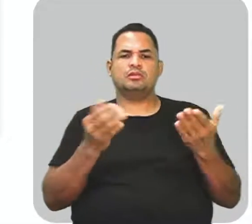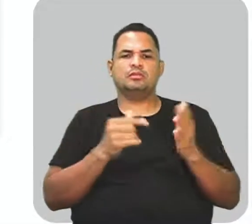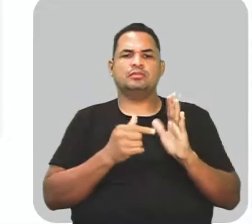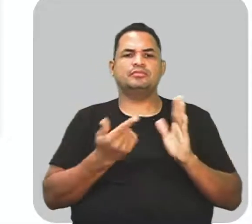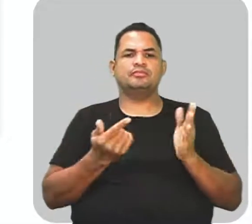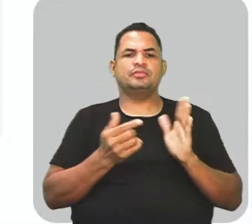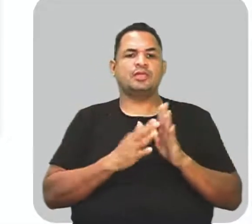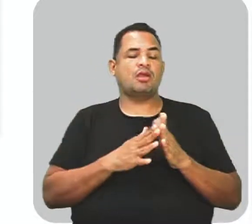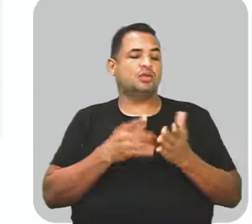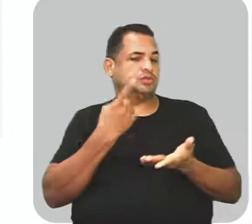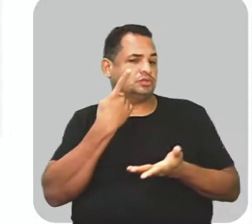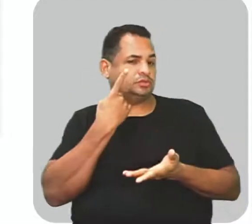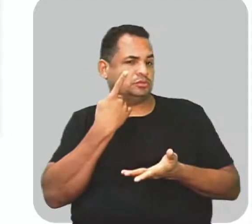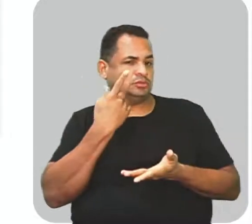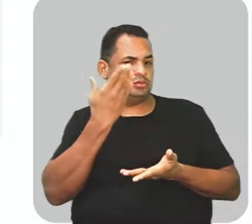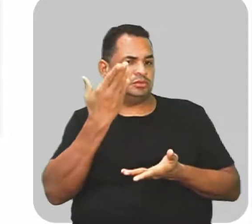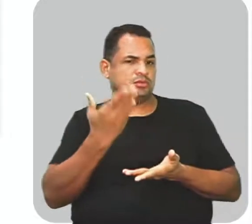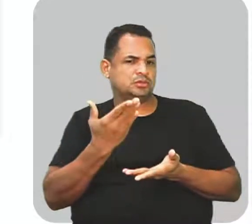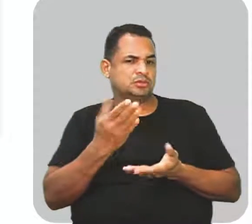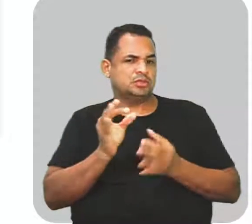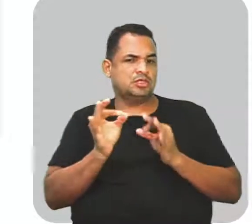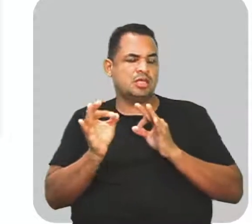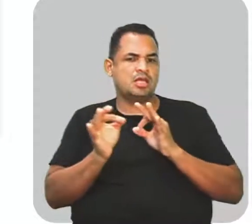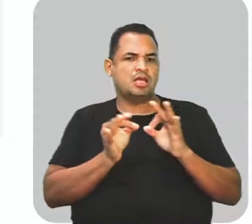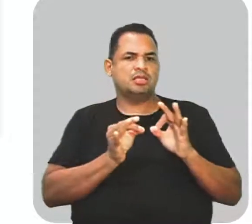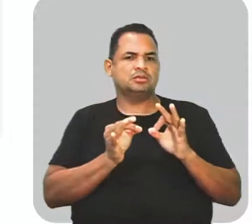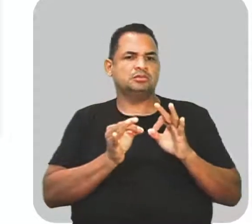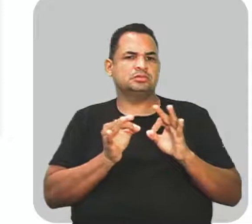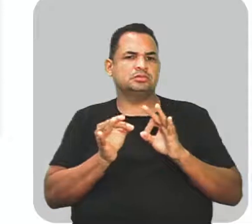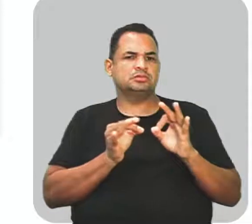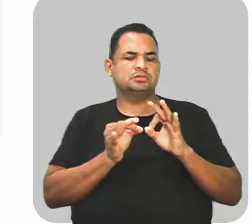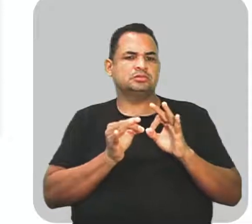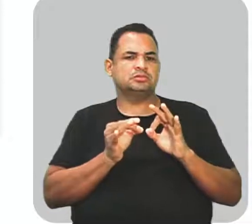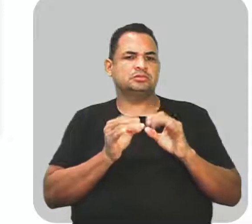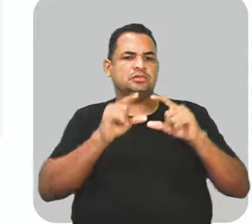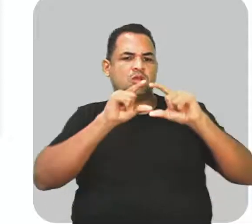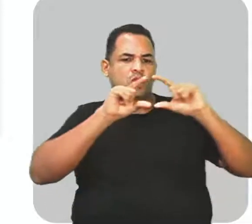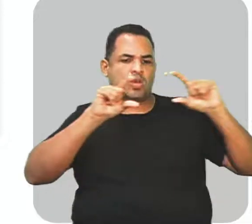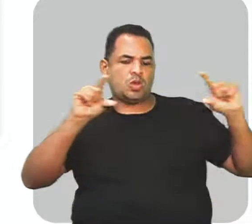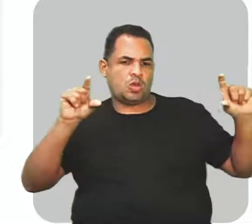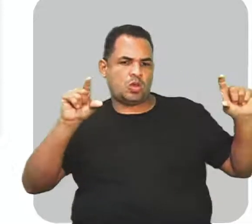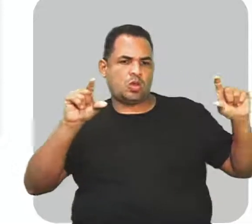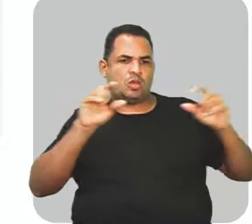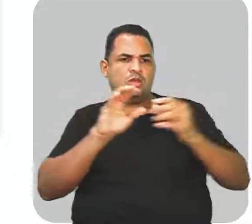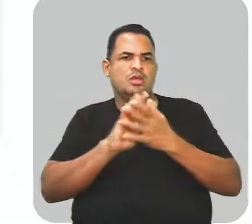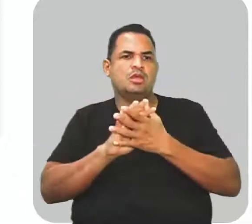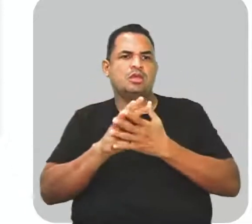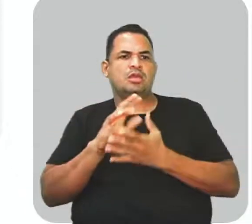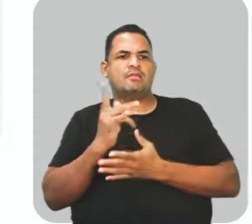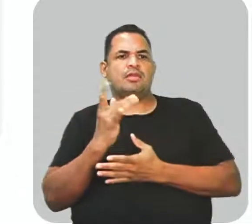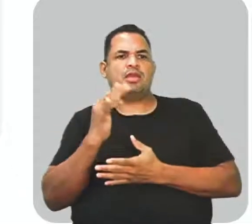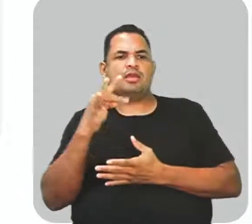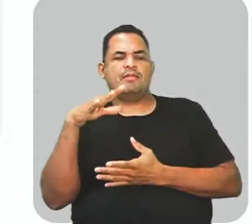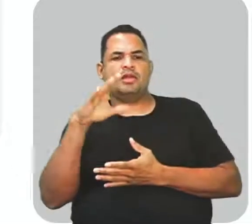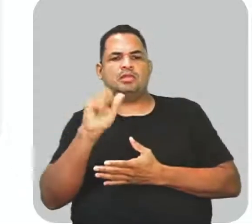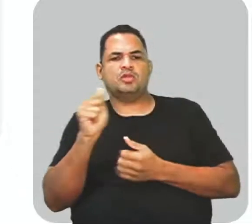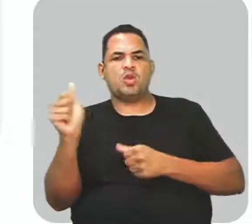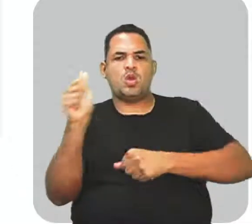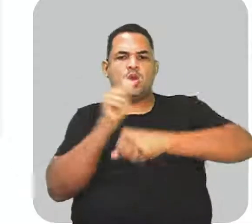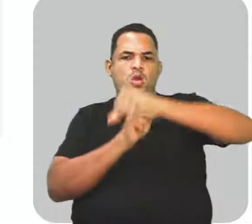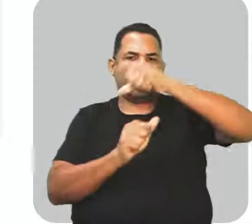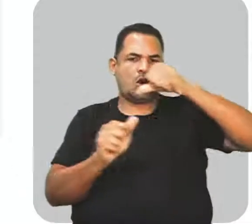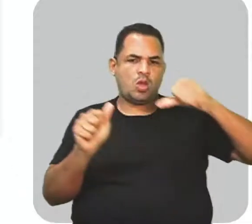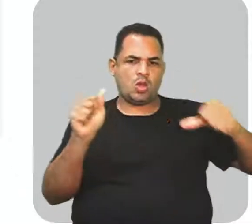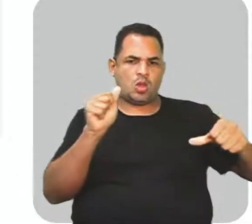apreciando a construção do verso com o uso do Ipérbato. Foi invertida a ordem